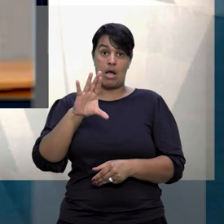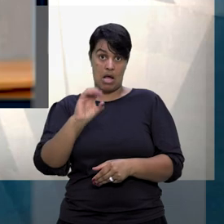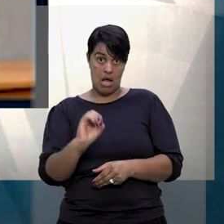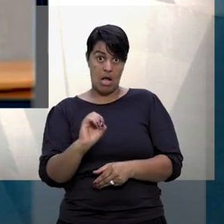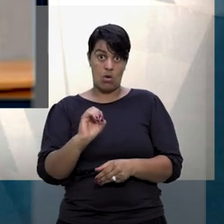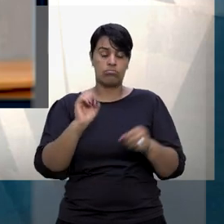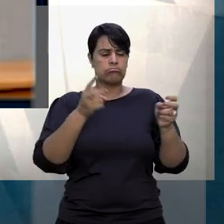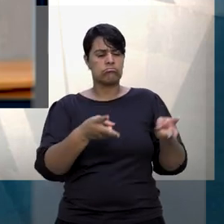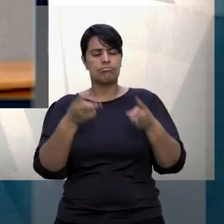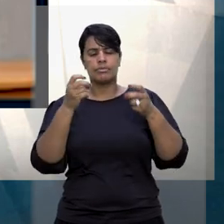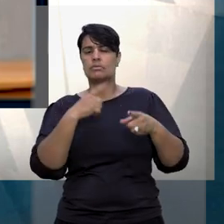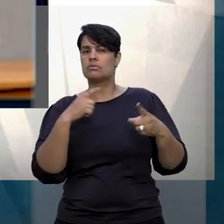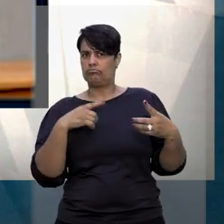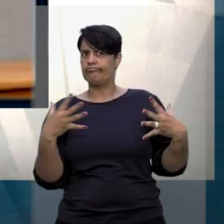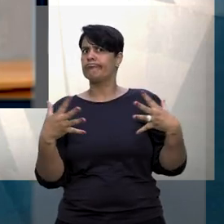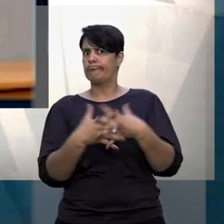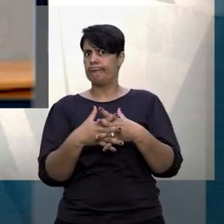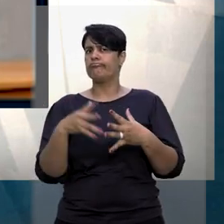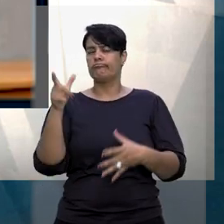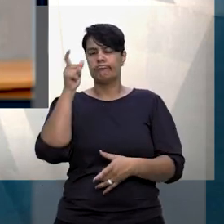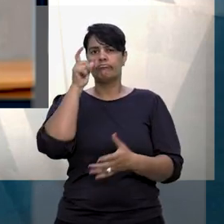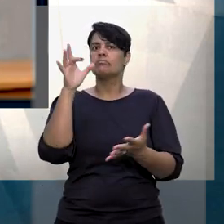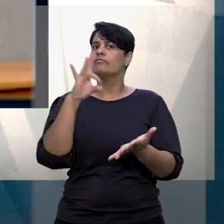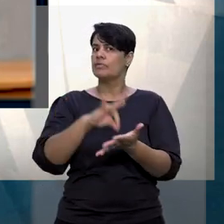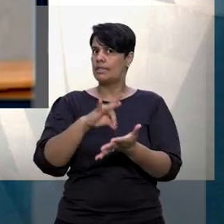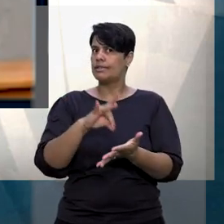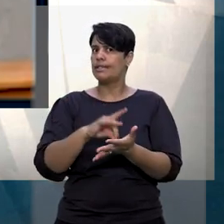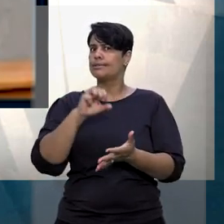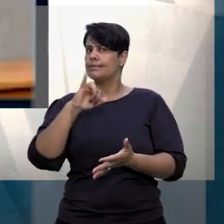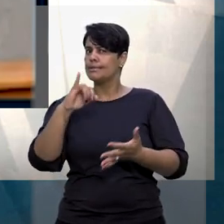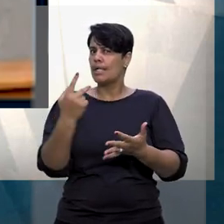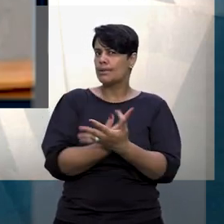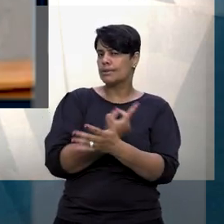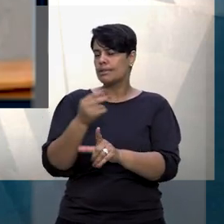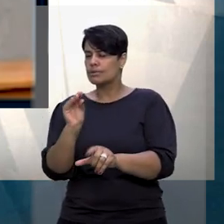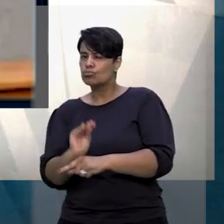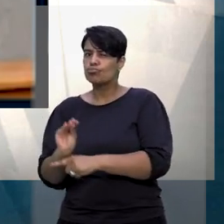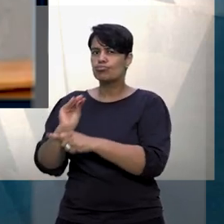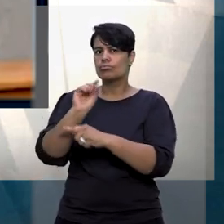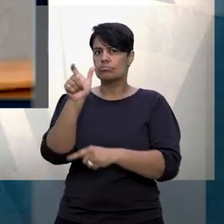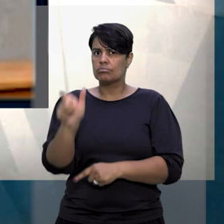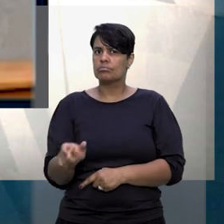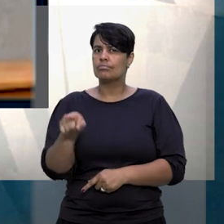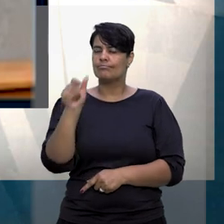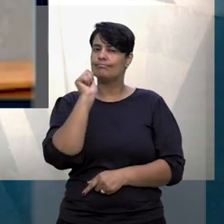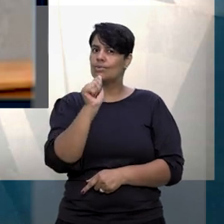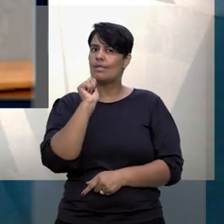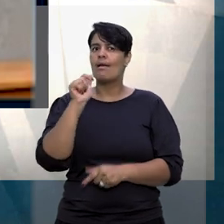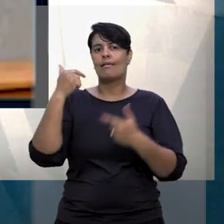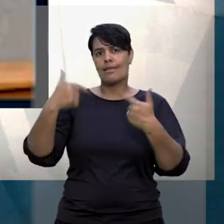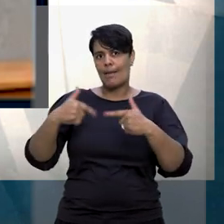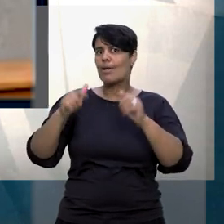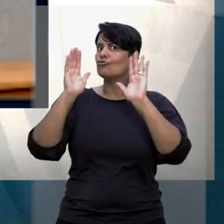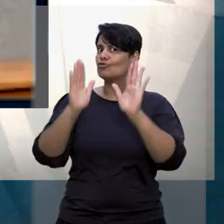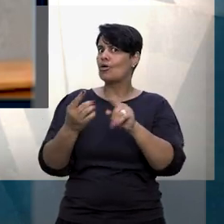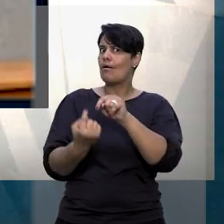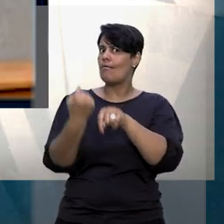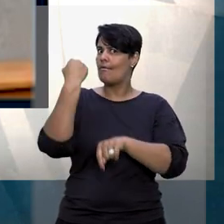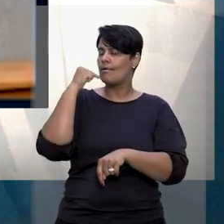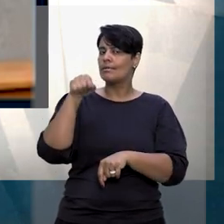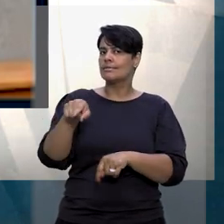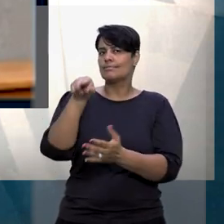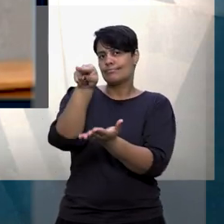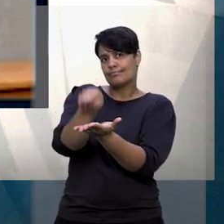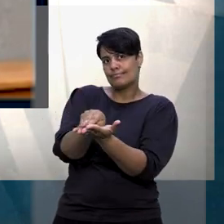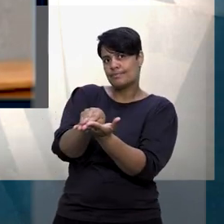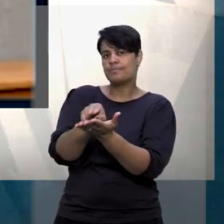Aurélio Belize, observou o possível conflito de interesse no eventual exercício da curatela pela médica que trabalhou na clínica onde